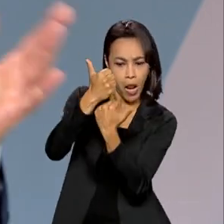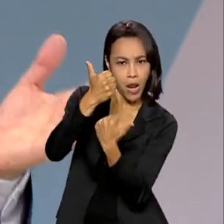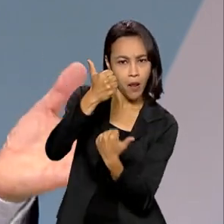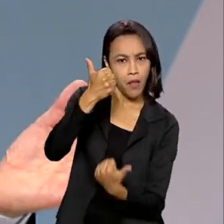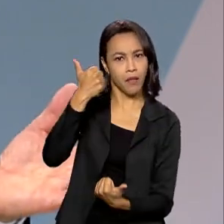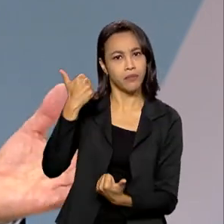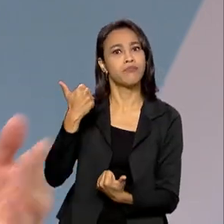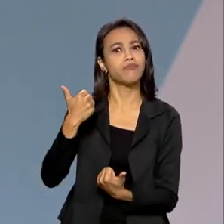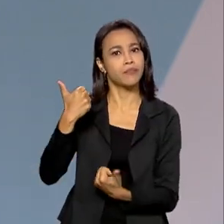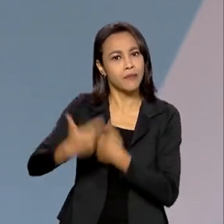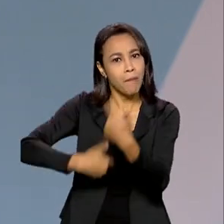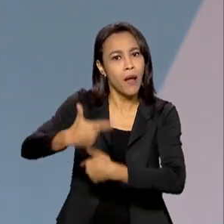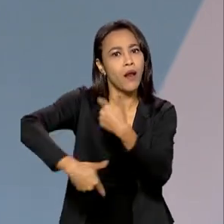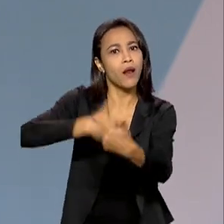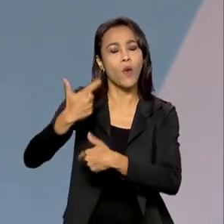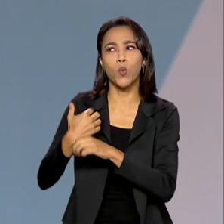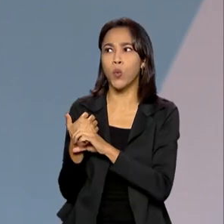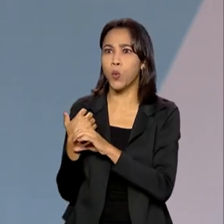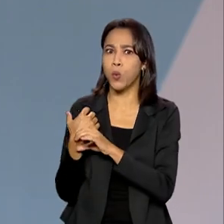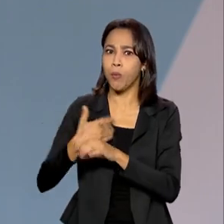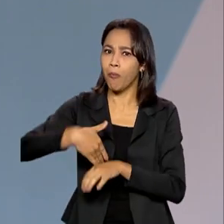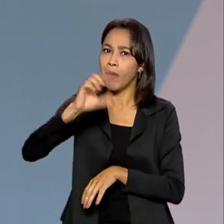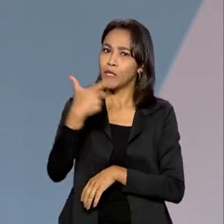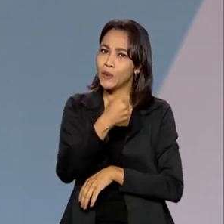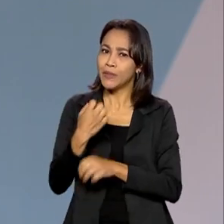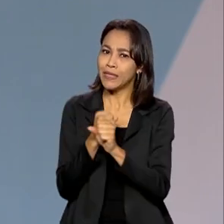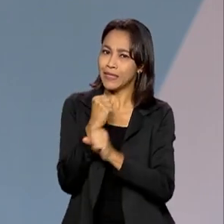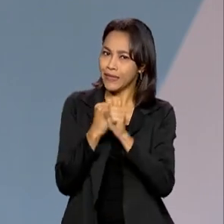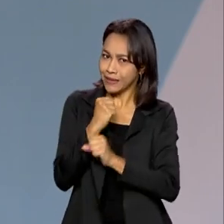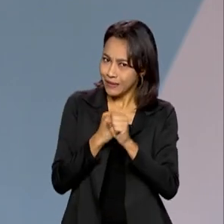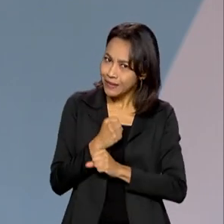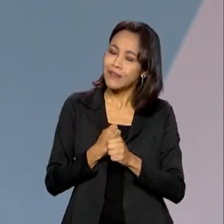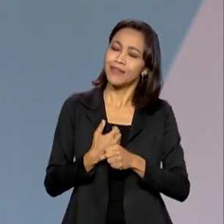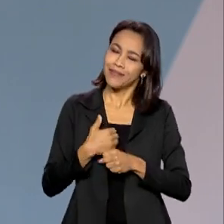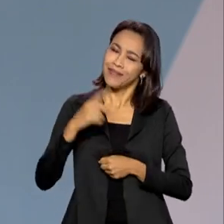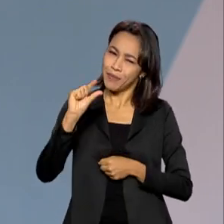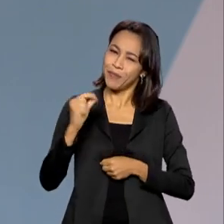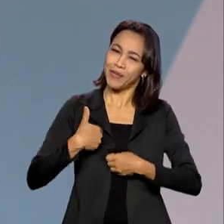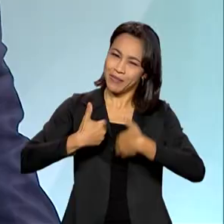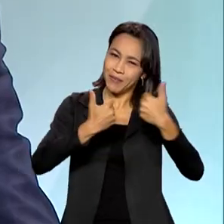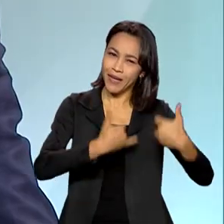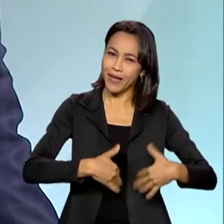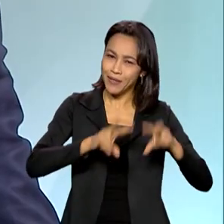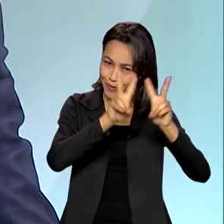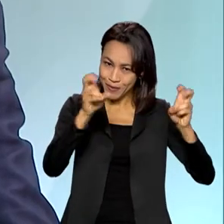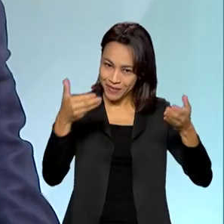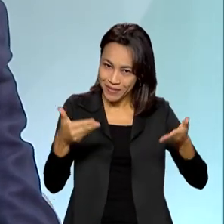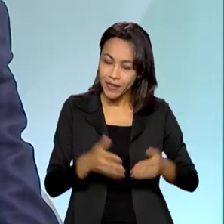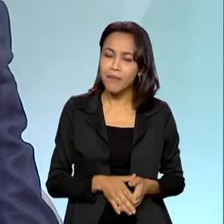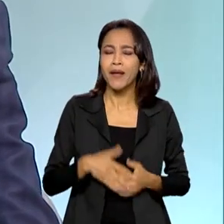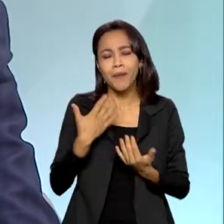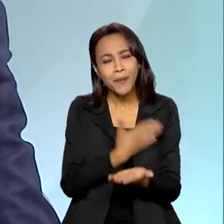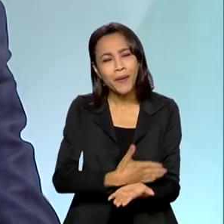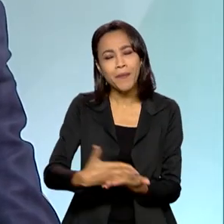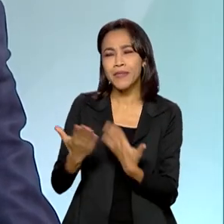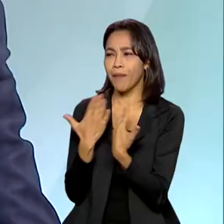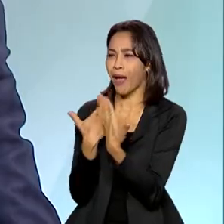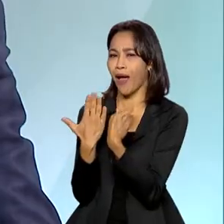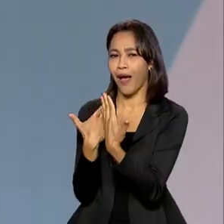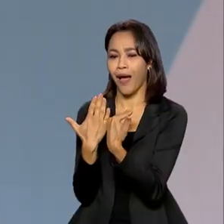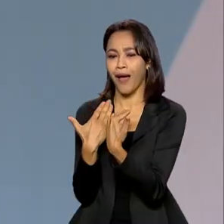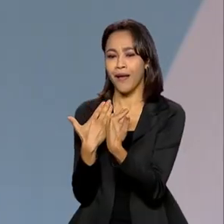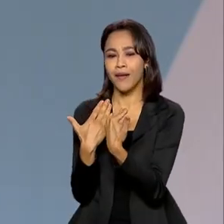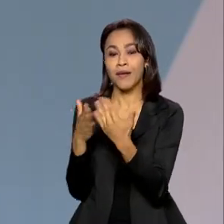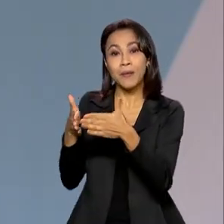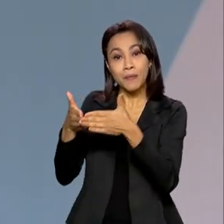do Brasil, essa instituição de mais de 200 anos, depois a gente pode até conversar um pouco sobre isso. Mas para começar esse nosso bate-papo, eu vou pedir para o senhor